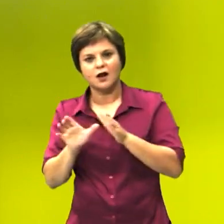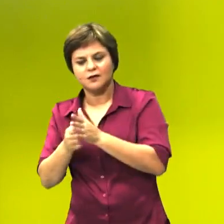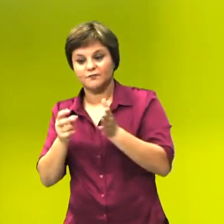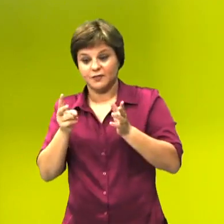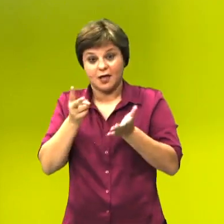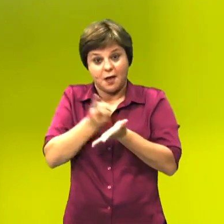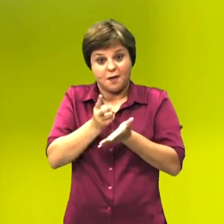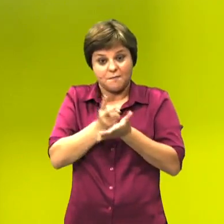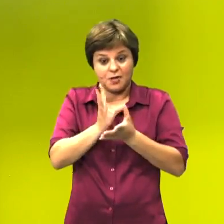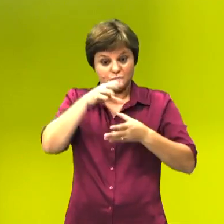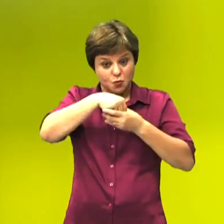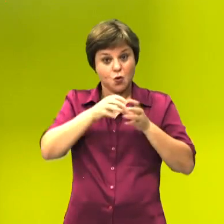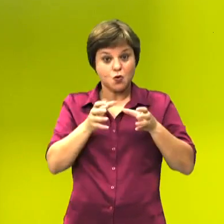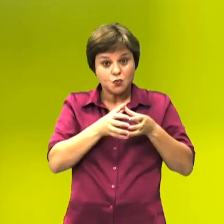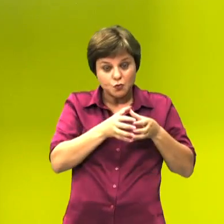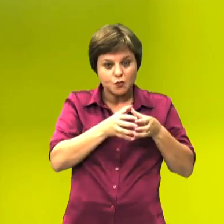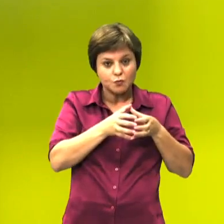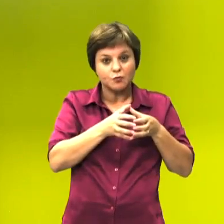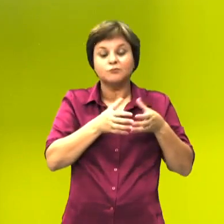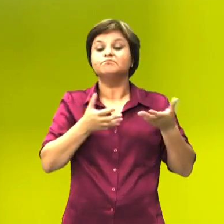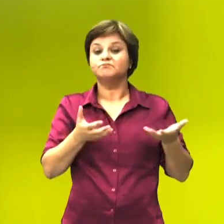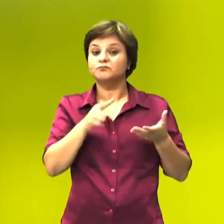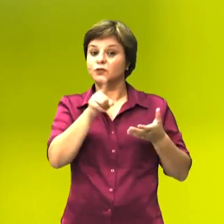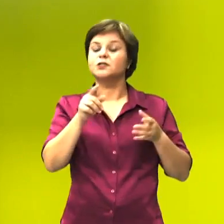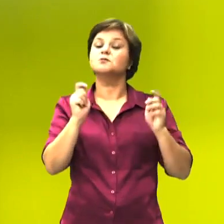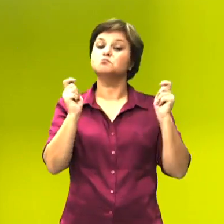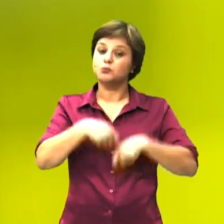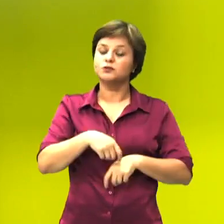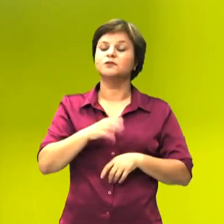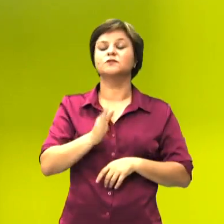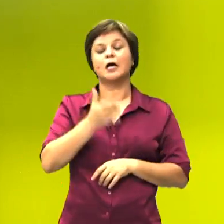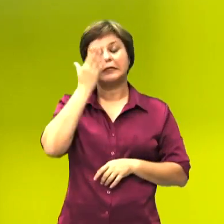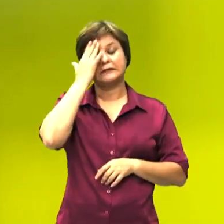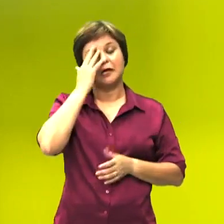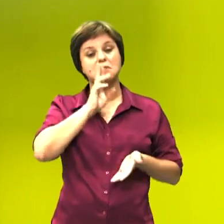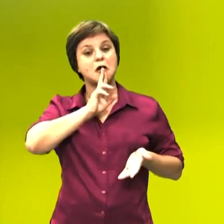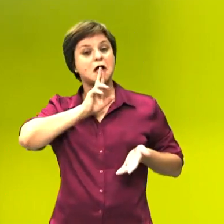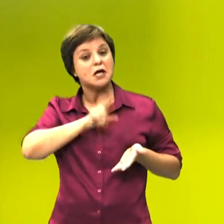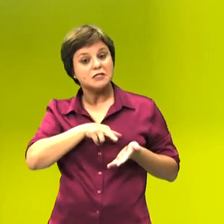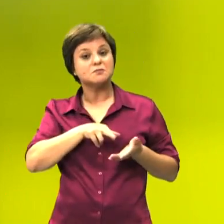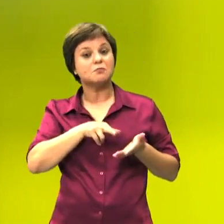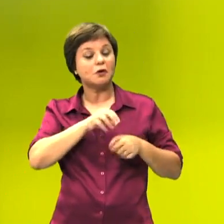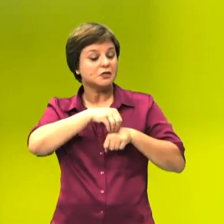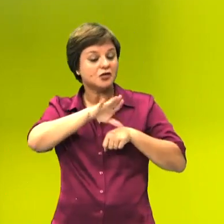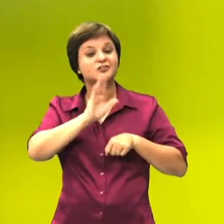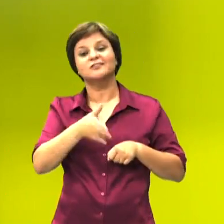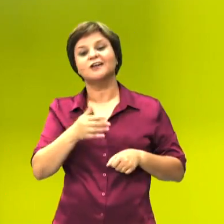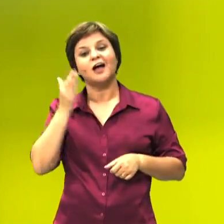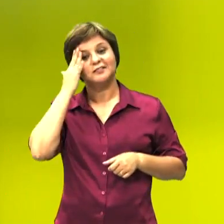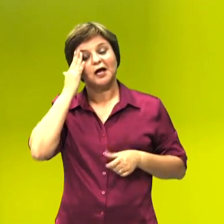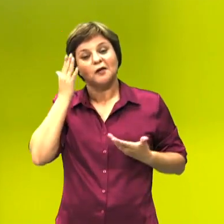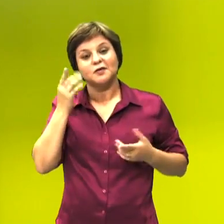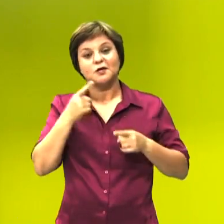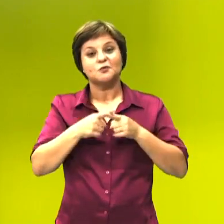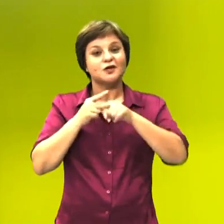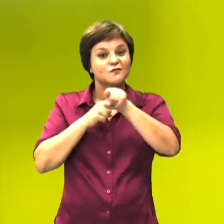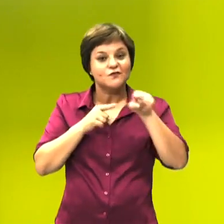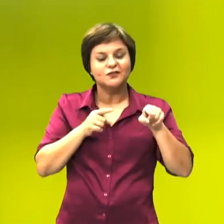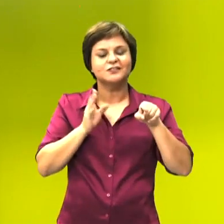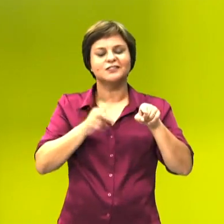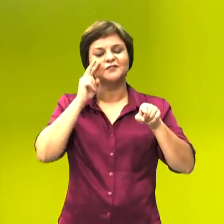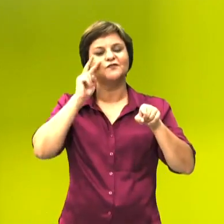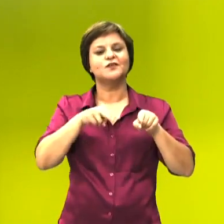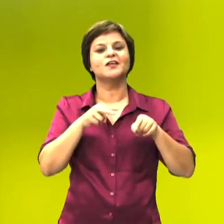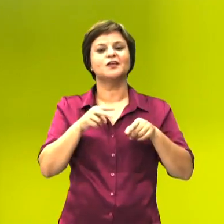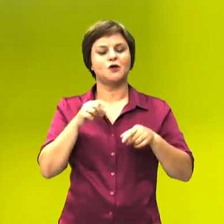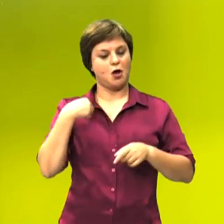mesma espécie que a dela, você já tem aí a dica da sua resposta. Porque você assistiu